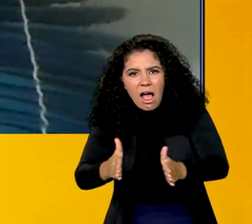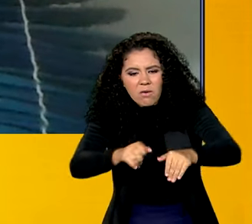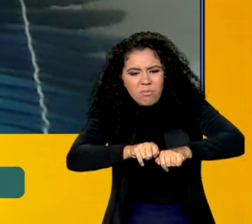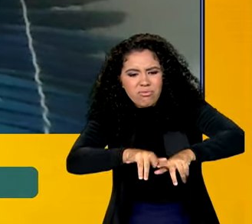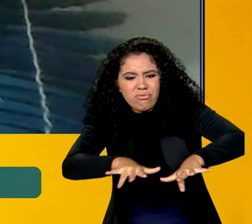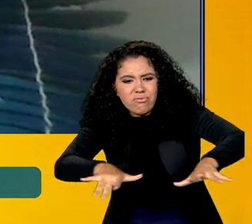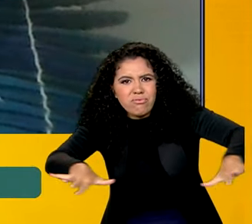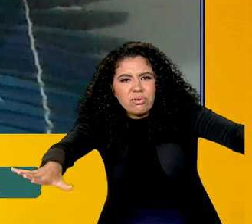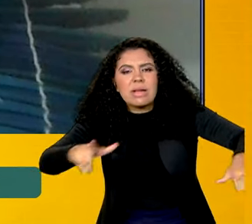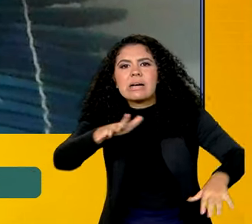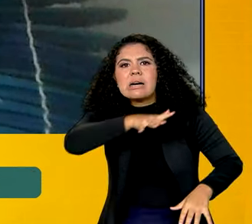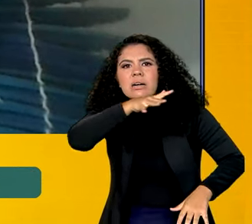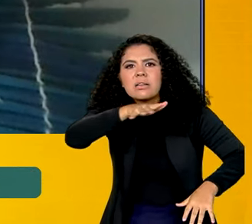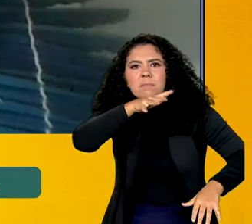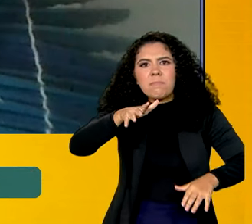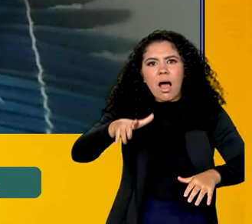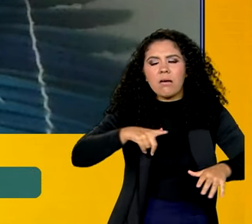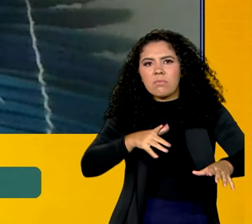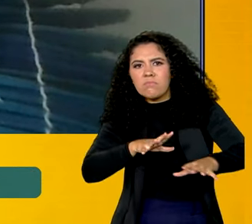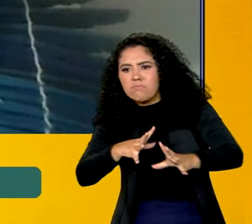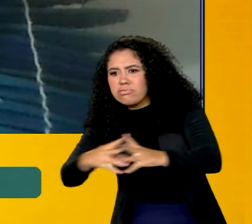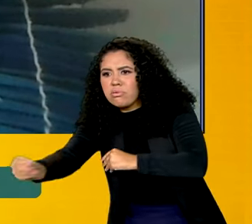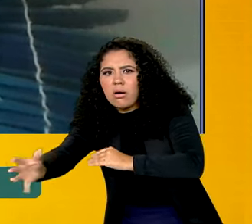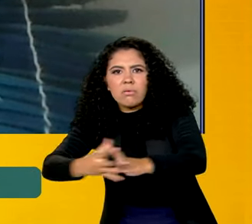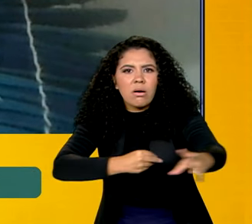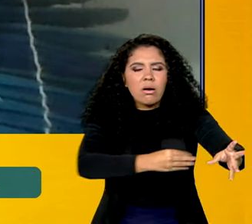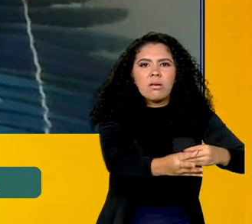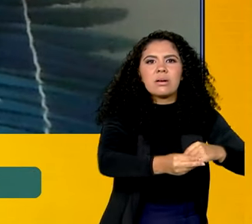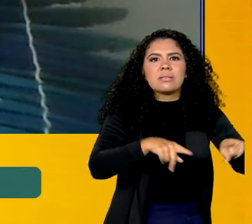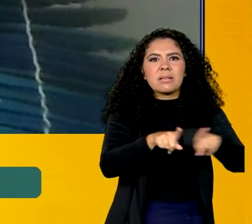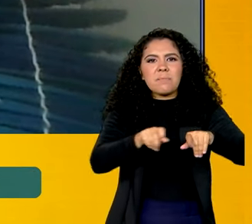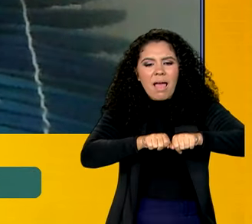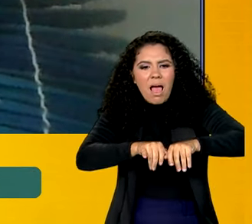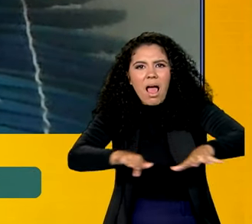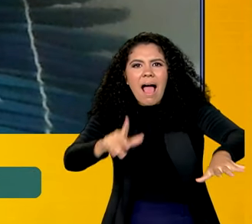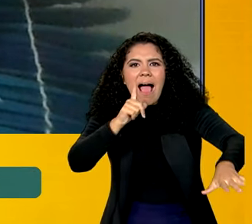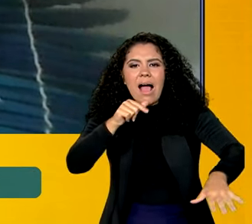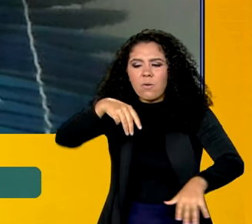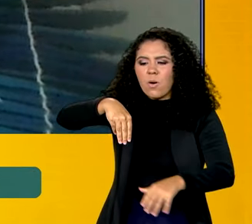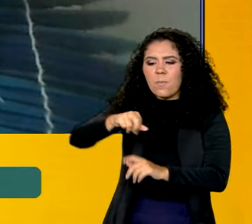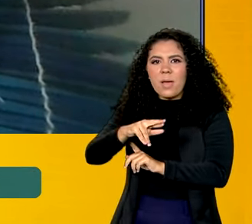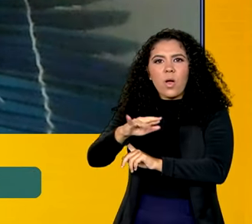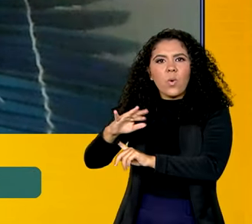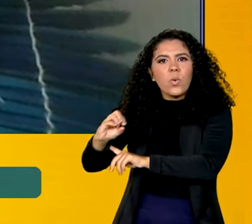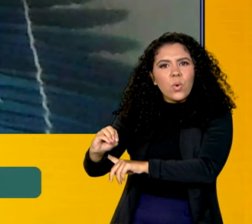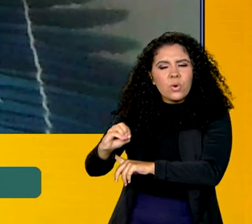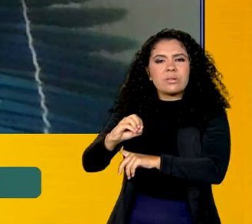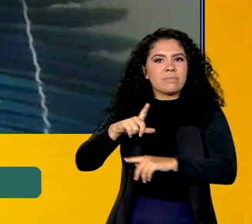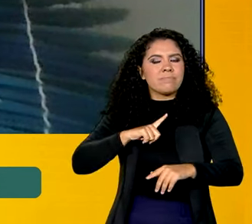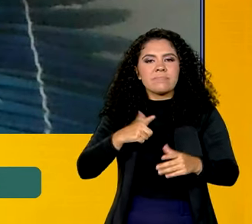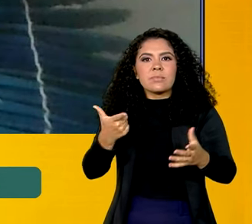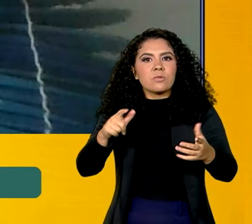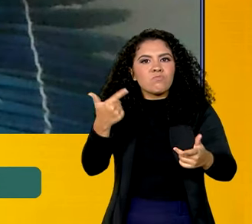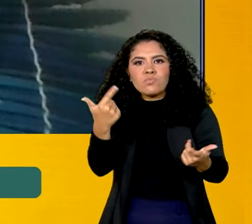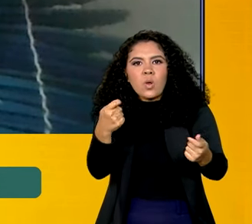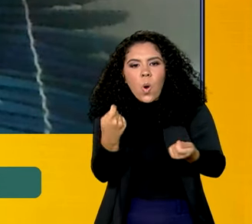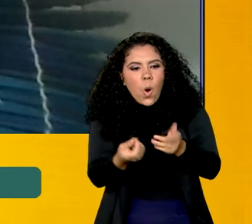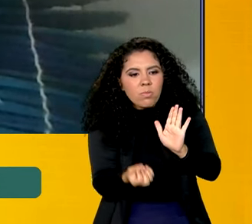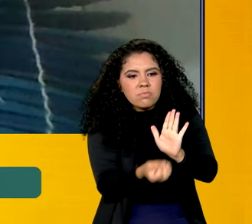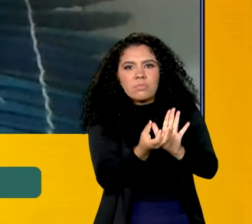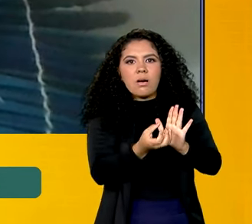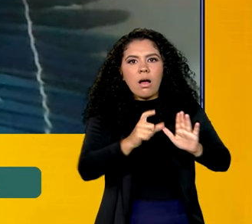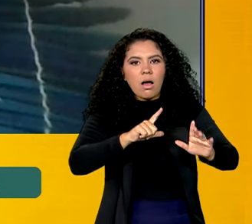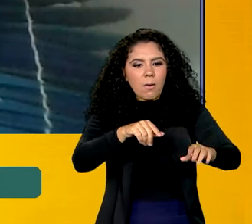animais e a contaminação das águas por mercúrio alterou significativamente a capacidade produtiva do povo